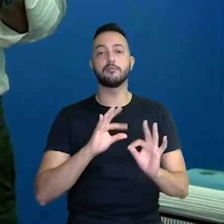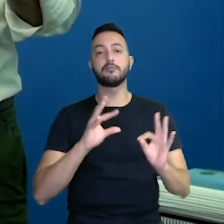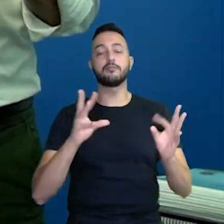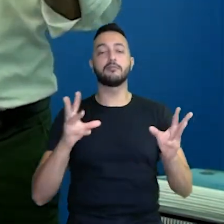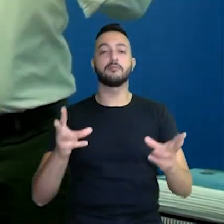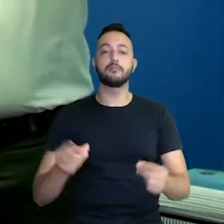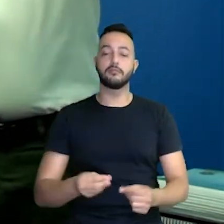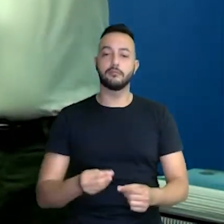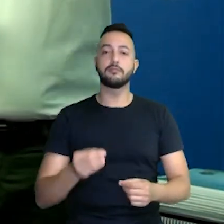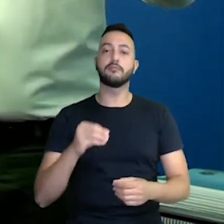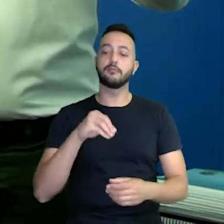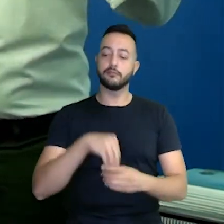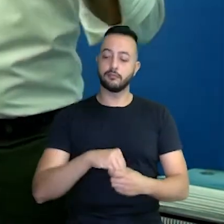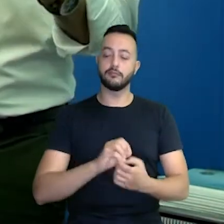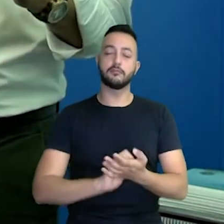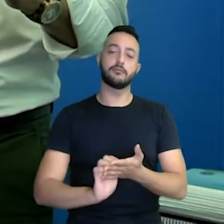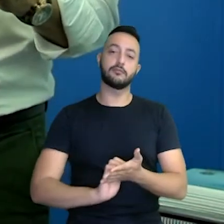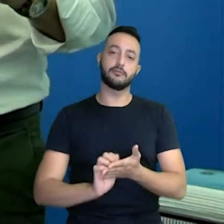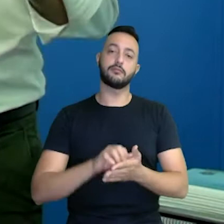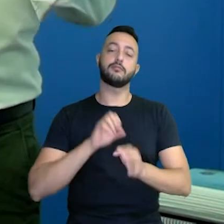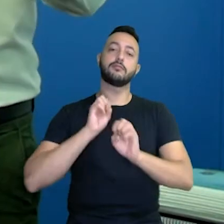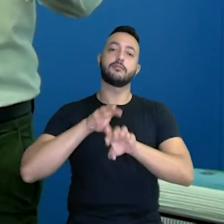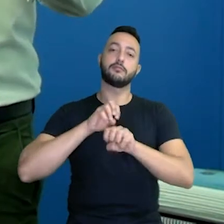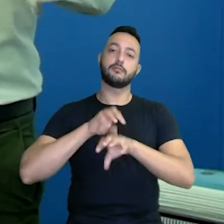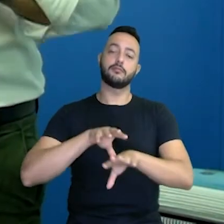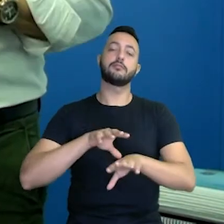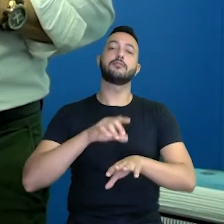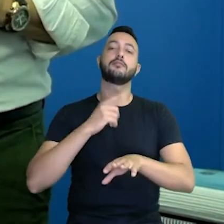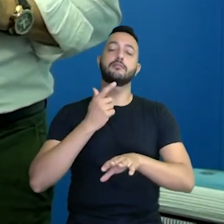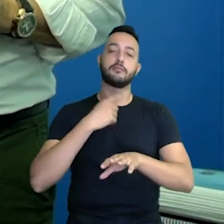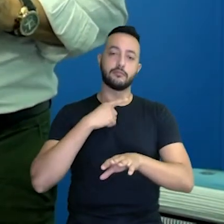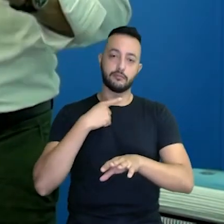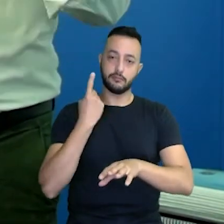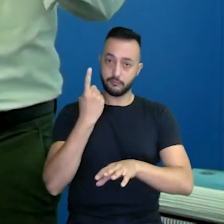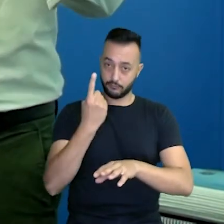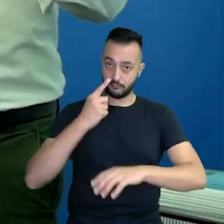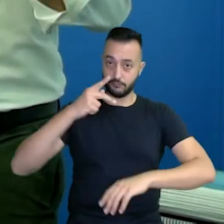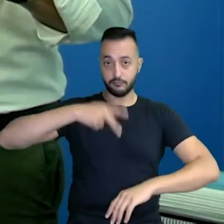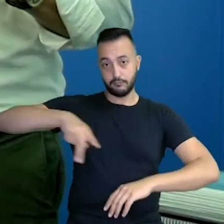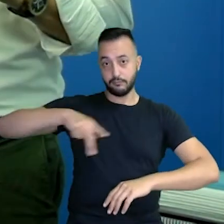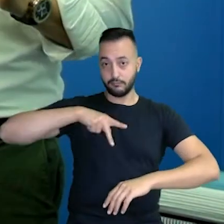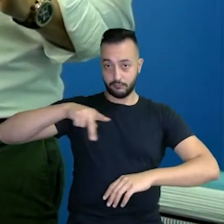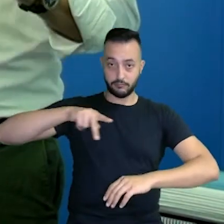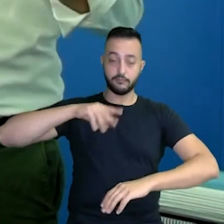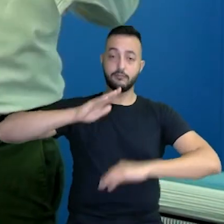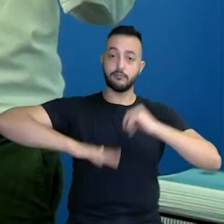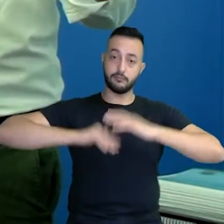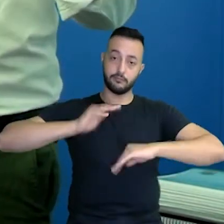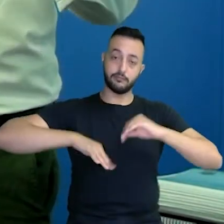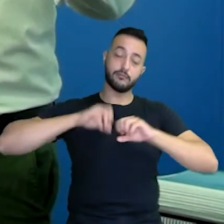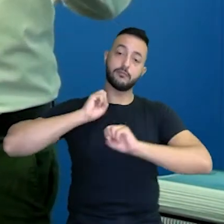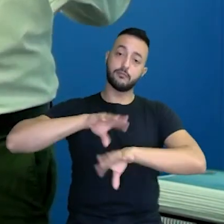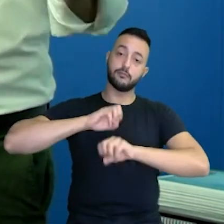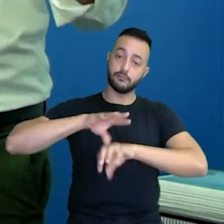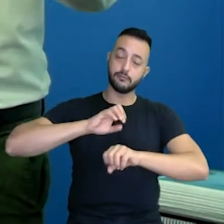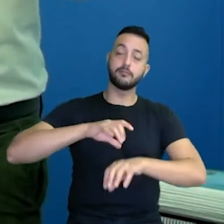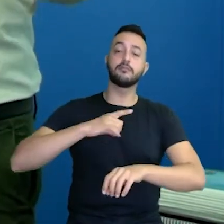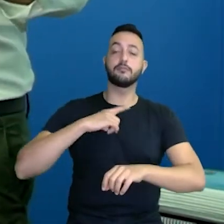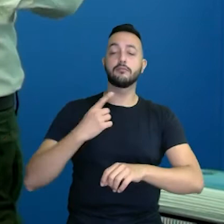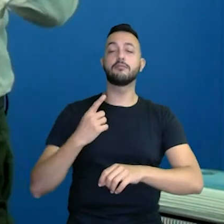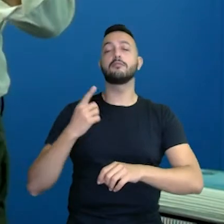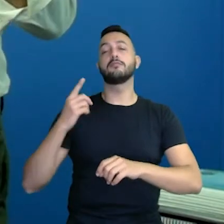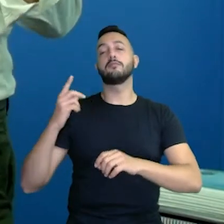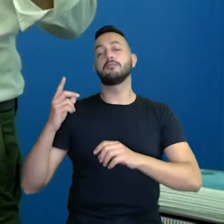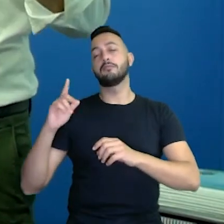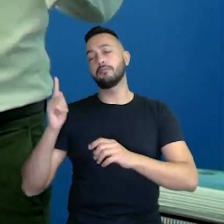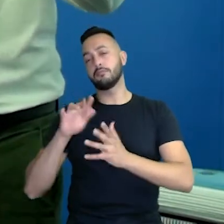áreas, temos dentro da secretaria da educação um formador, formador para a área de humana, nós temos um para a geografia,